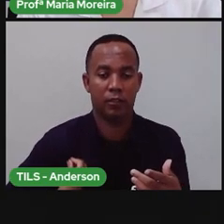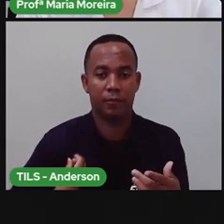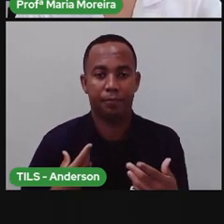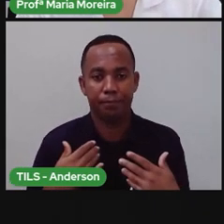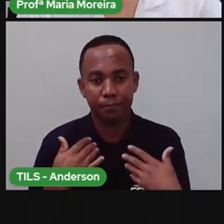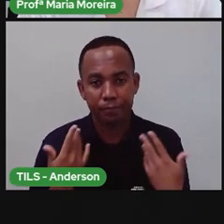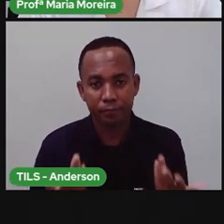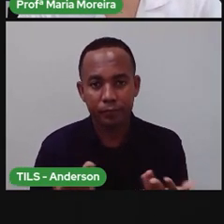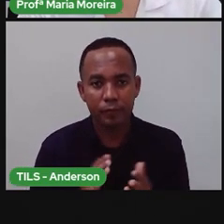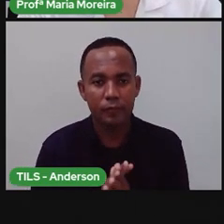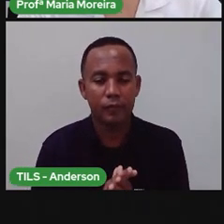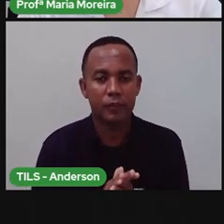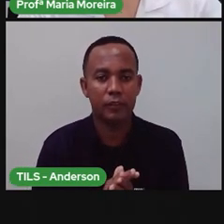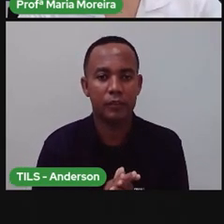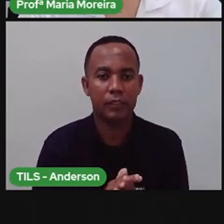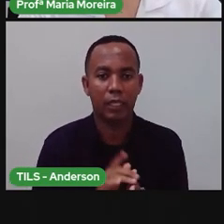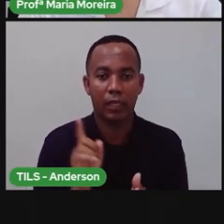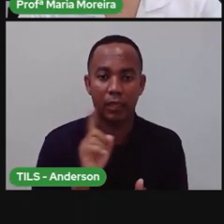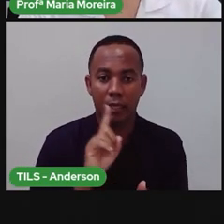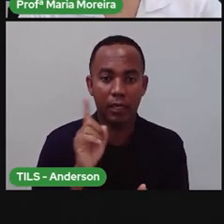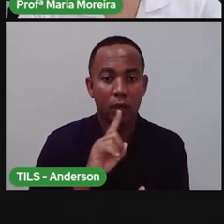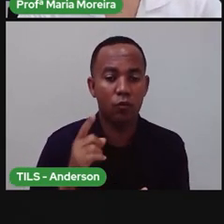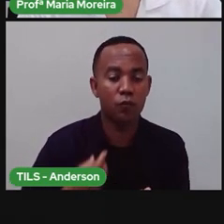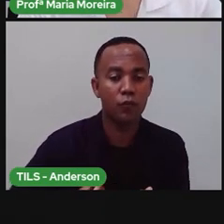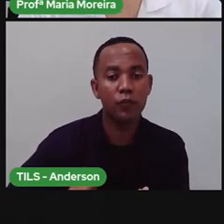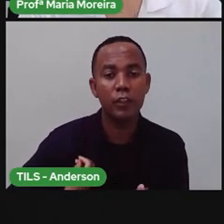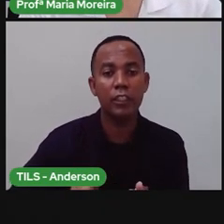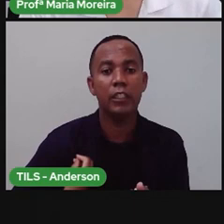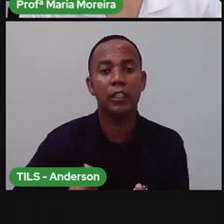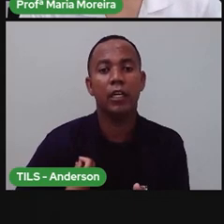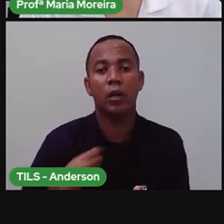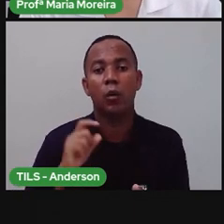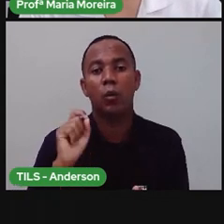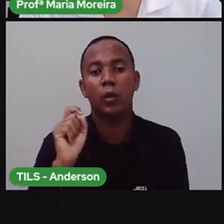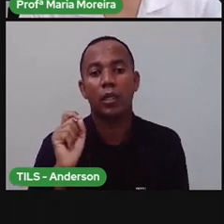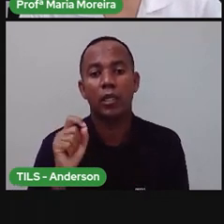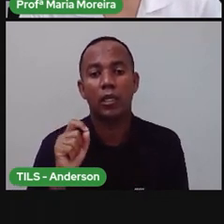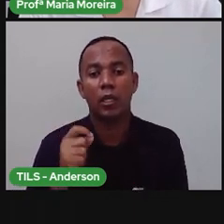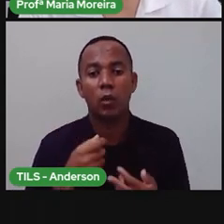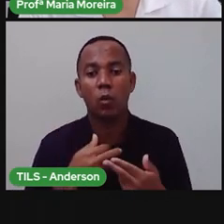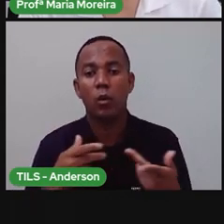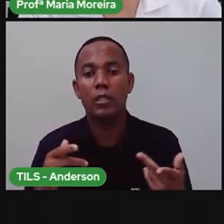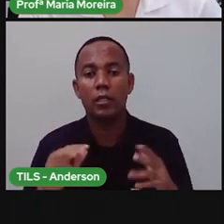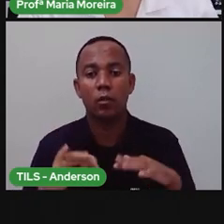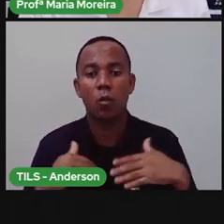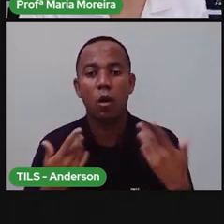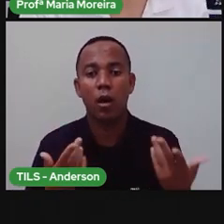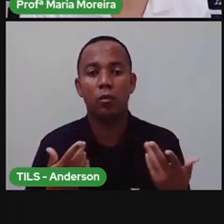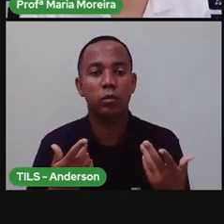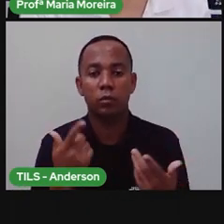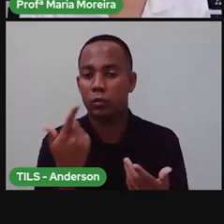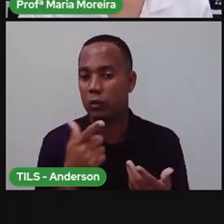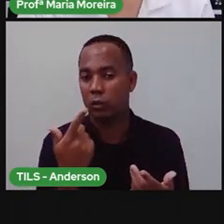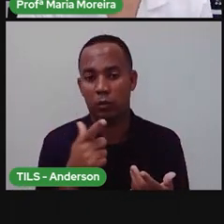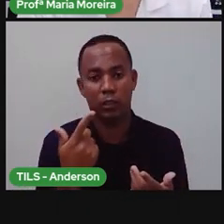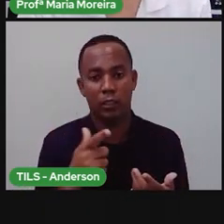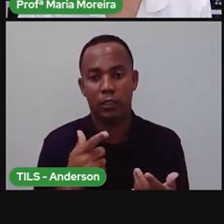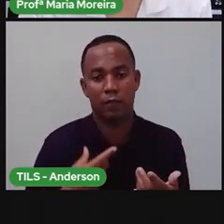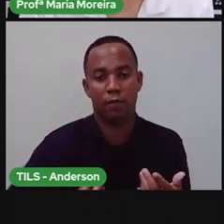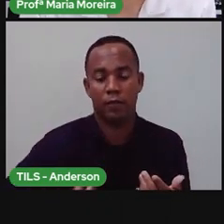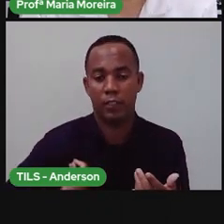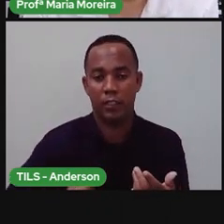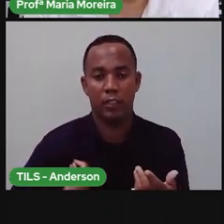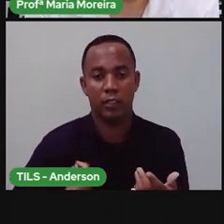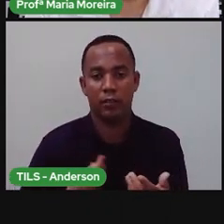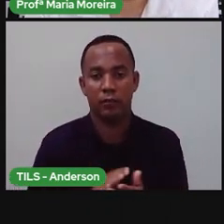Bom, os seres não vivos, né? São aqueles inanimados. Ou seja, não tem vida. Que